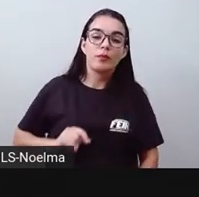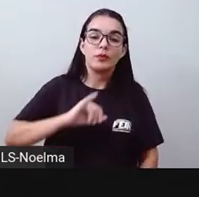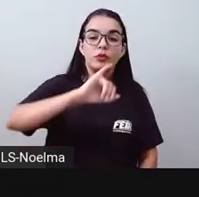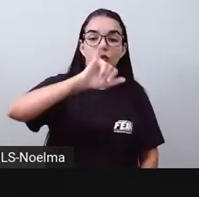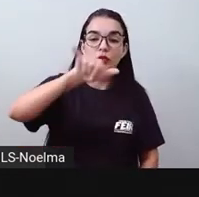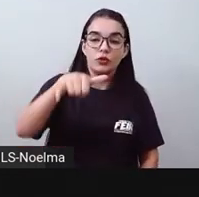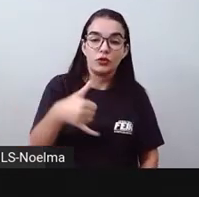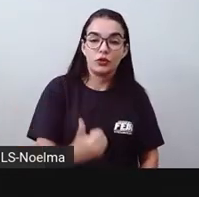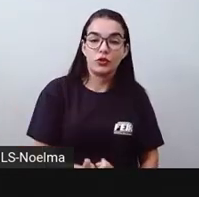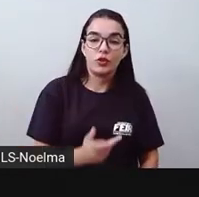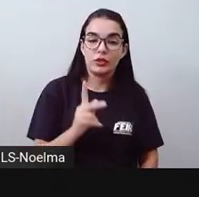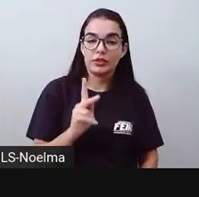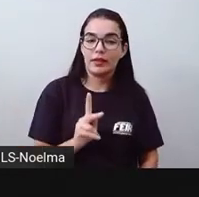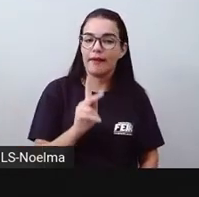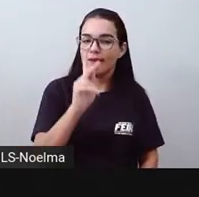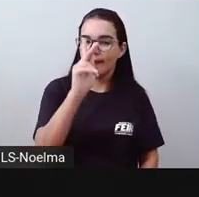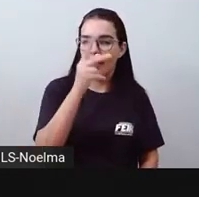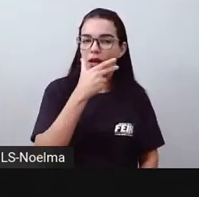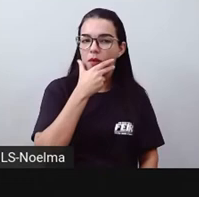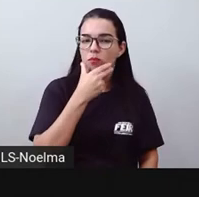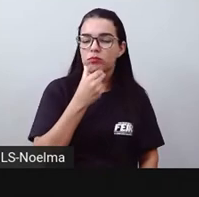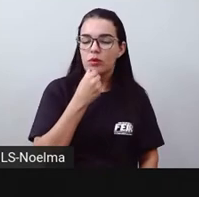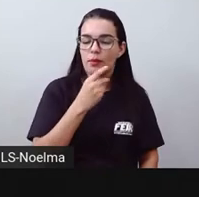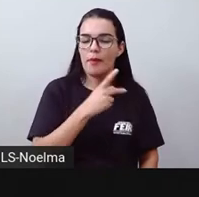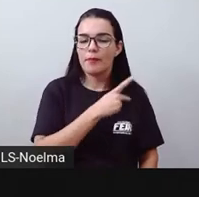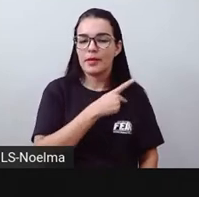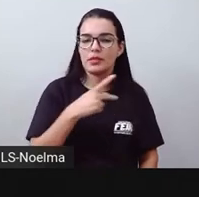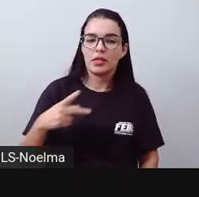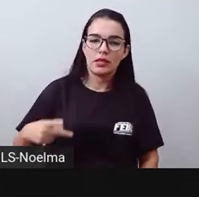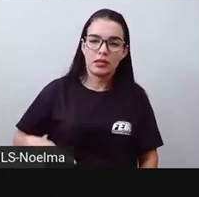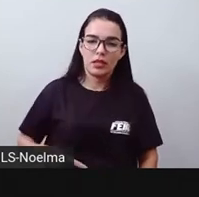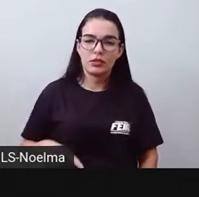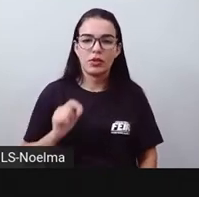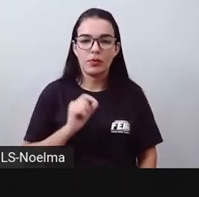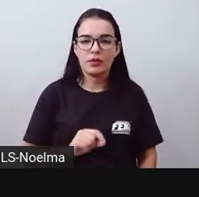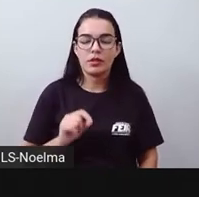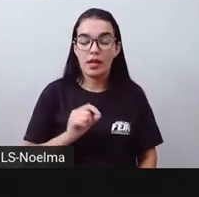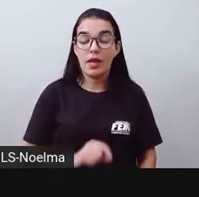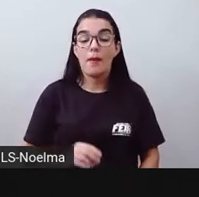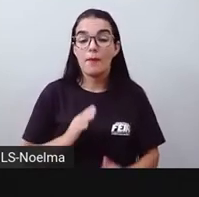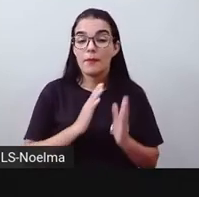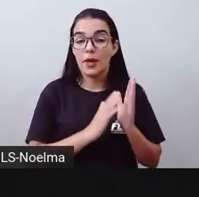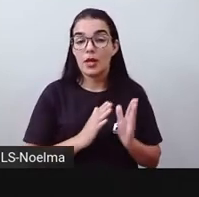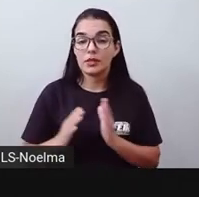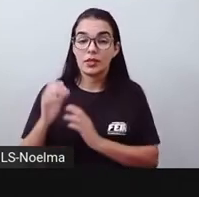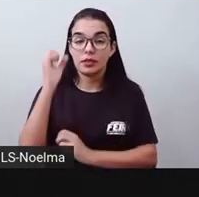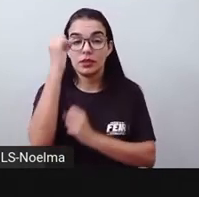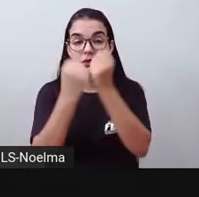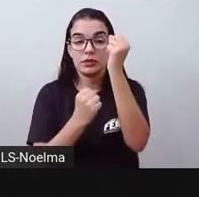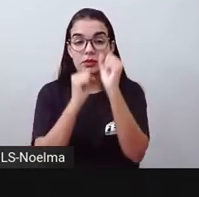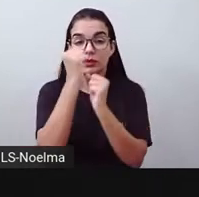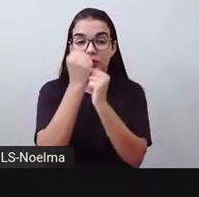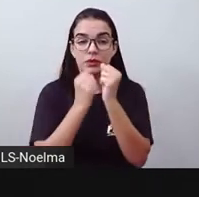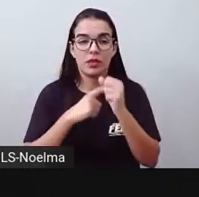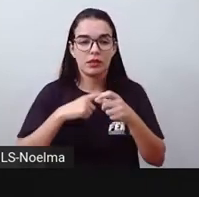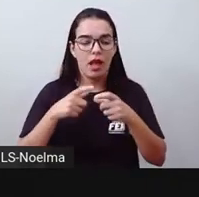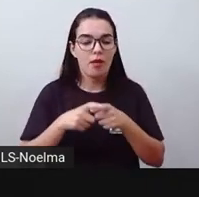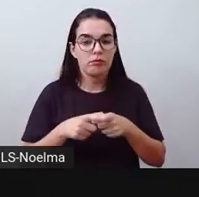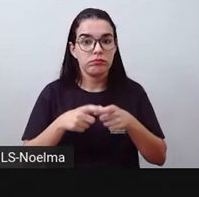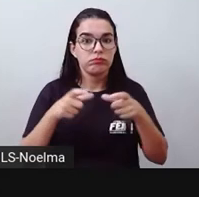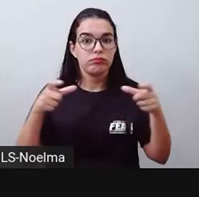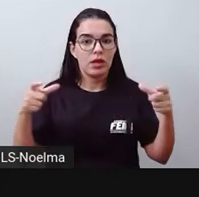que é Juscelino Kubitschek, pois o processo de industrialização do Brasil naquela época demandava uma maior